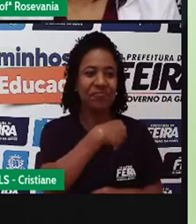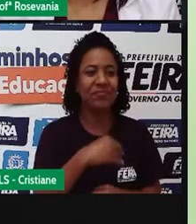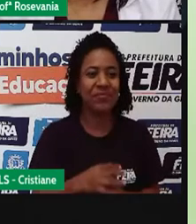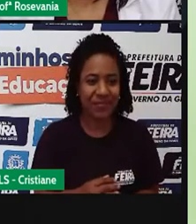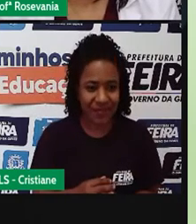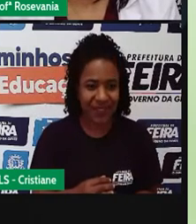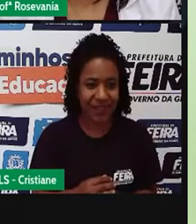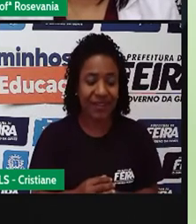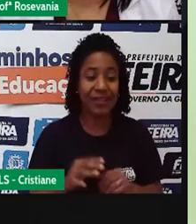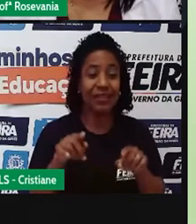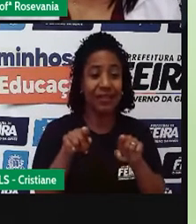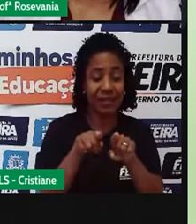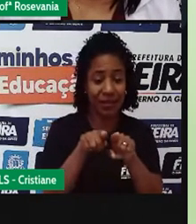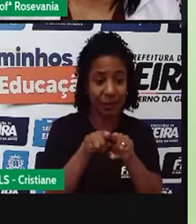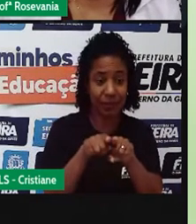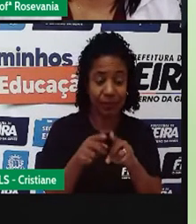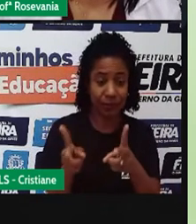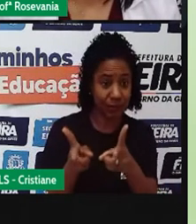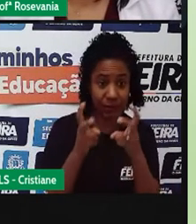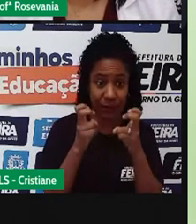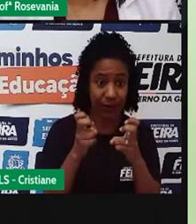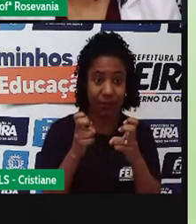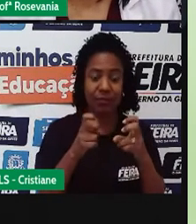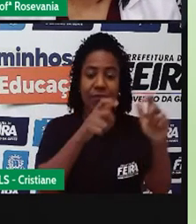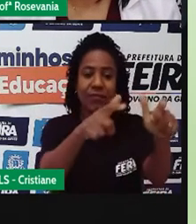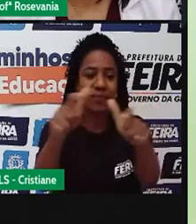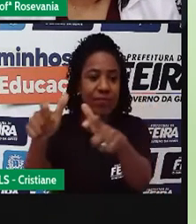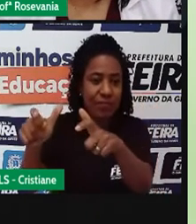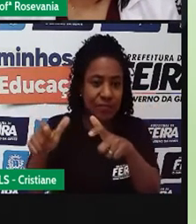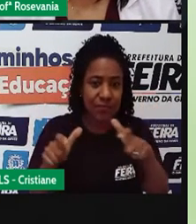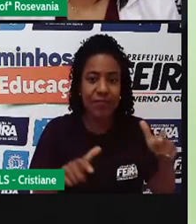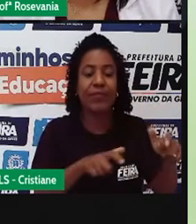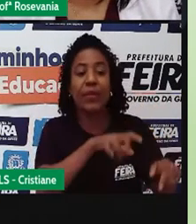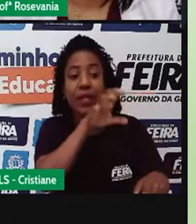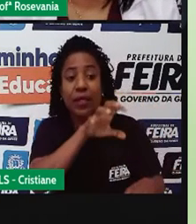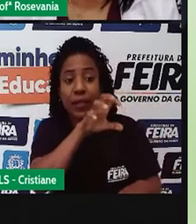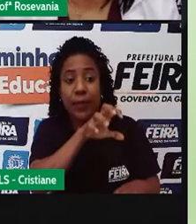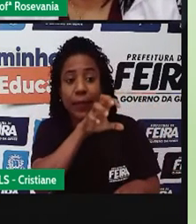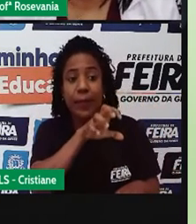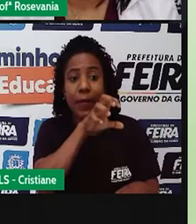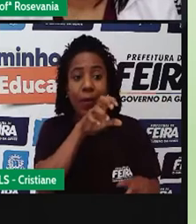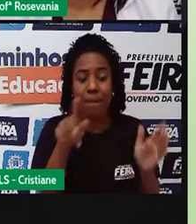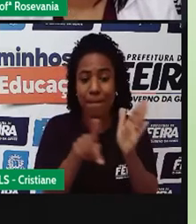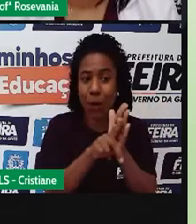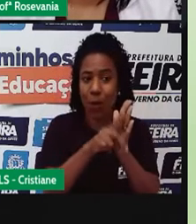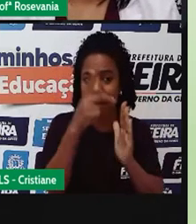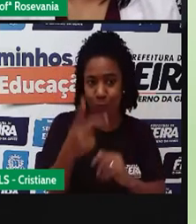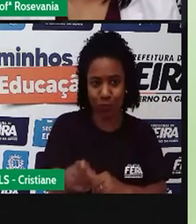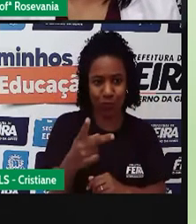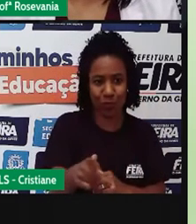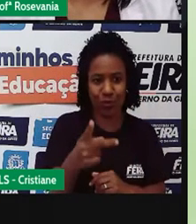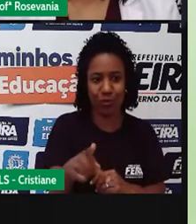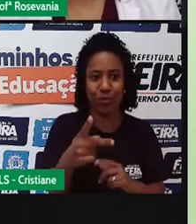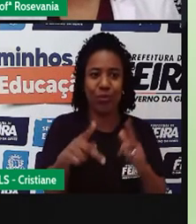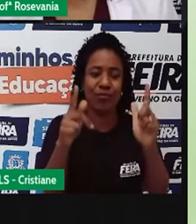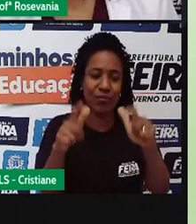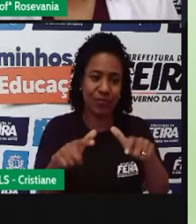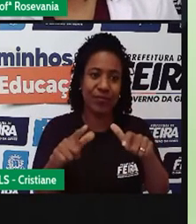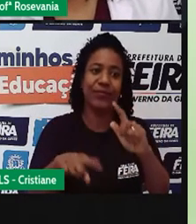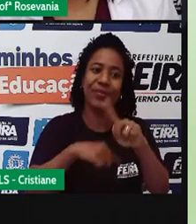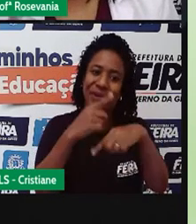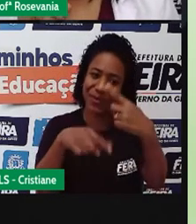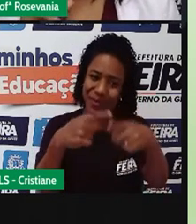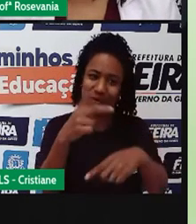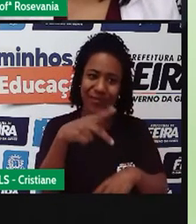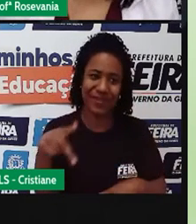vai perceber também, né, que tem, assim como todas as outras áreas, tem os animais específicos. Tá aí, mas eu não vou me ater muito a isso, vou deixar mais para a professora